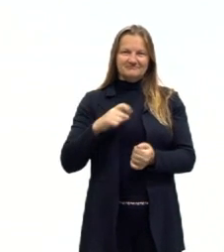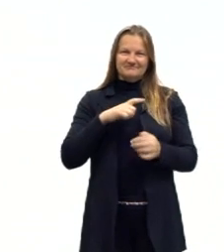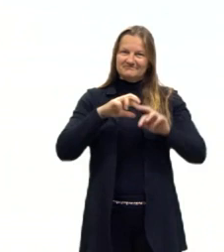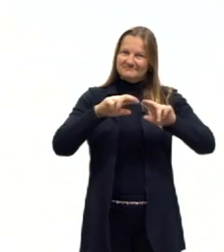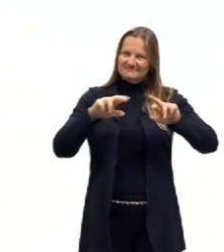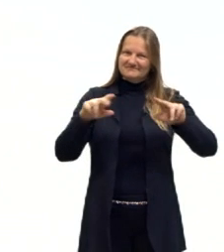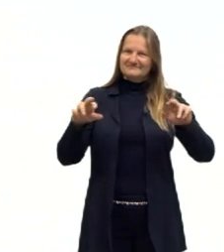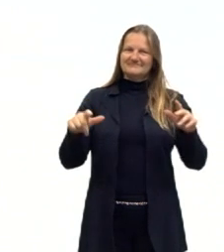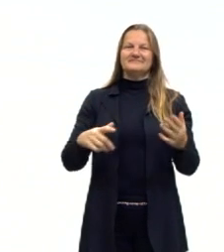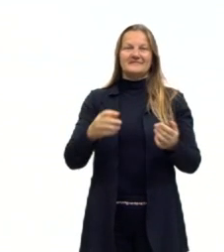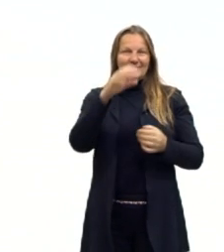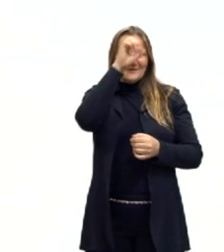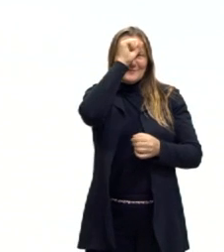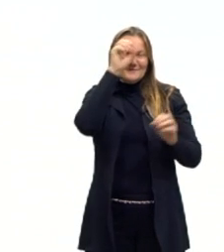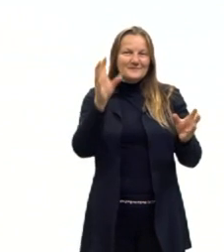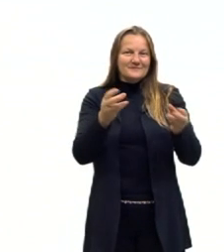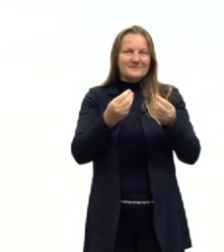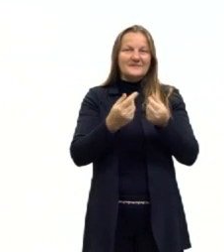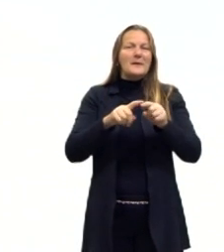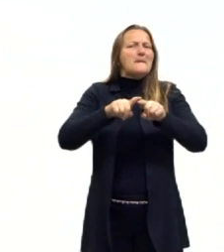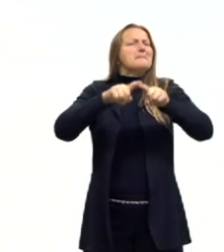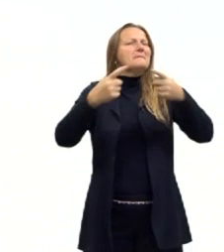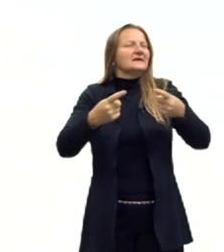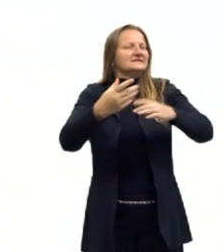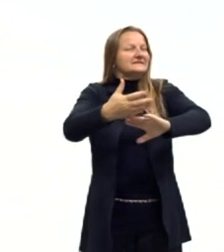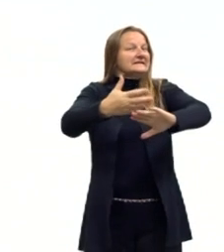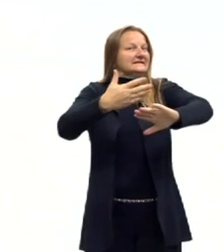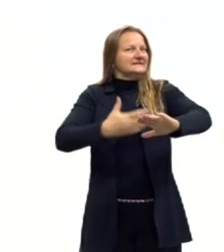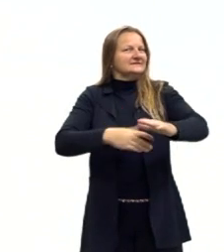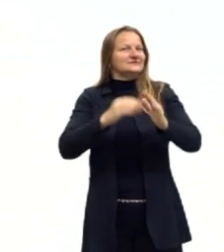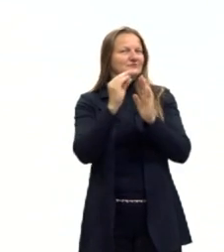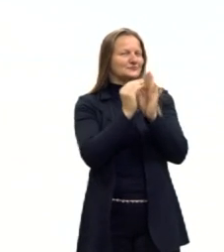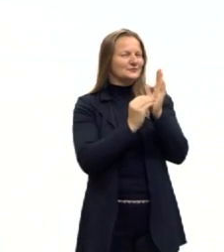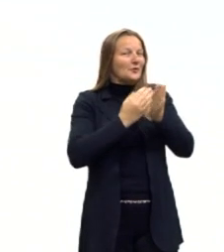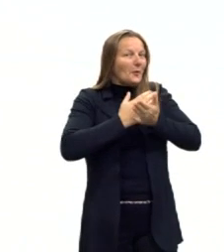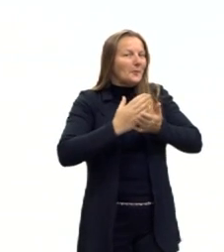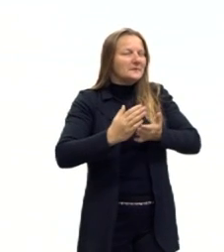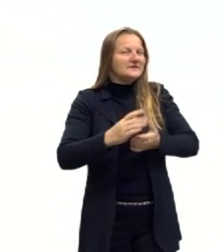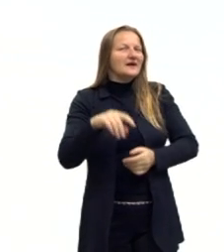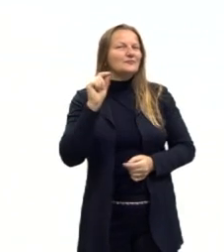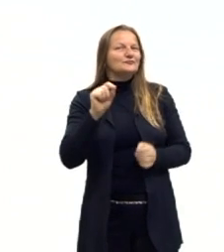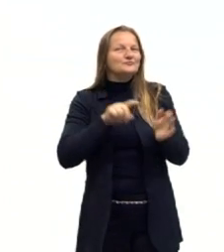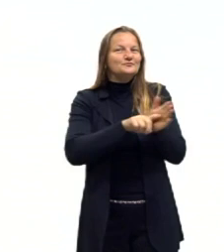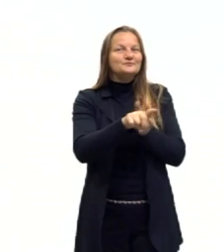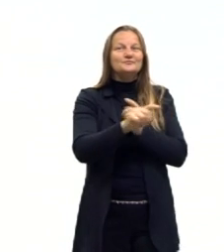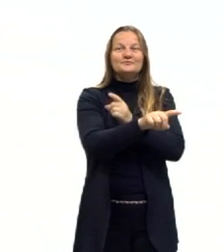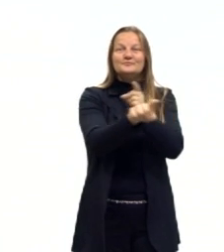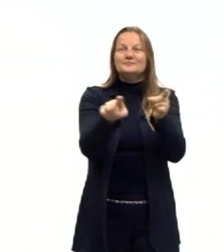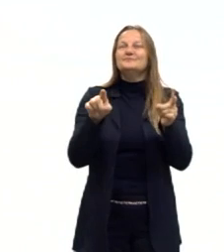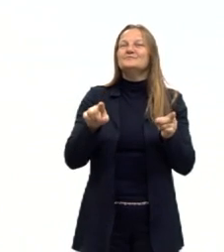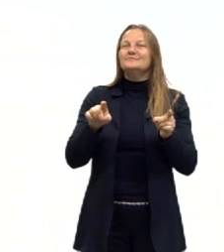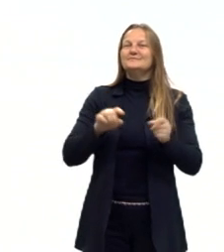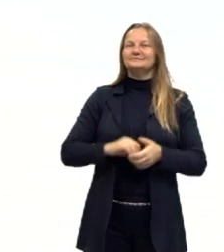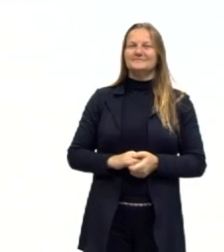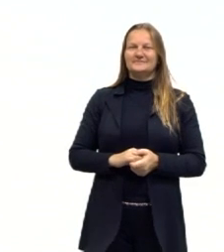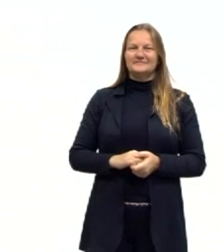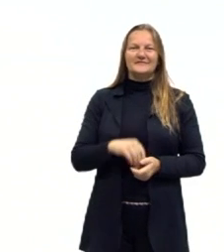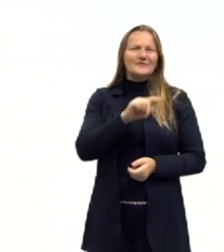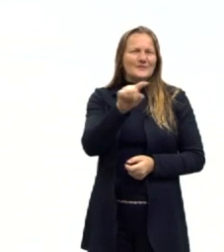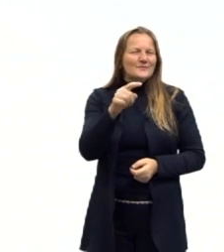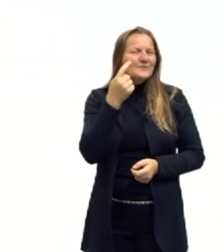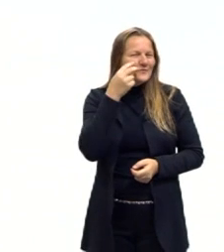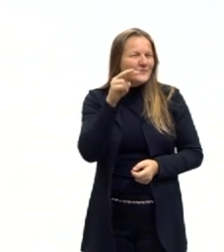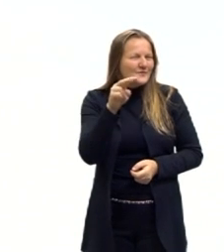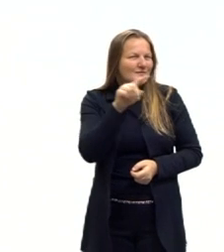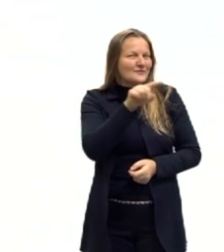oxigenadas. Mas antes de falar das funções de hoje, eu vou deixar uma perguntinha para vocês e eu quero